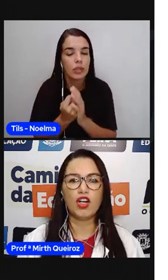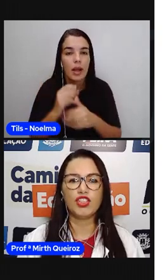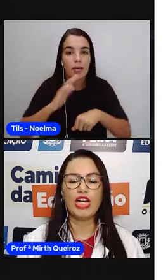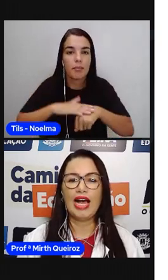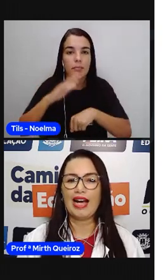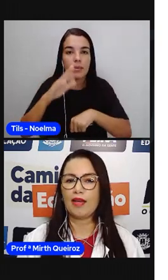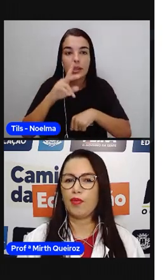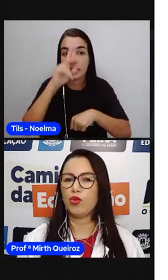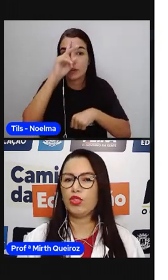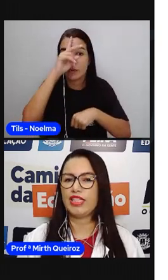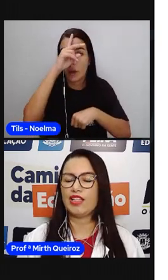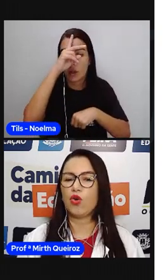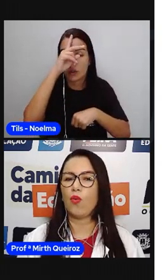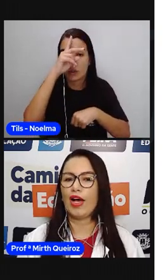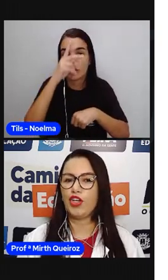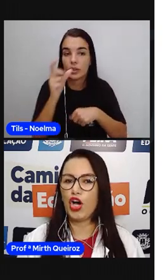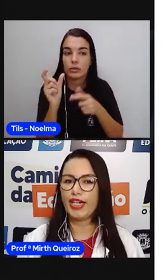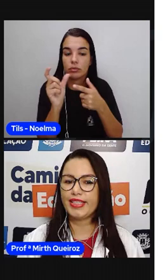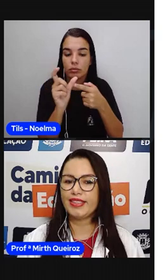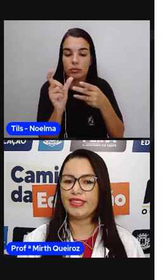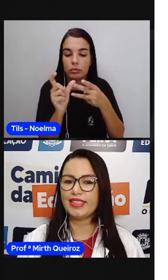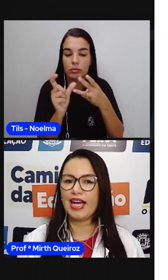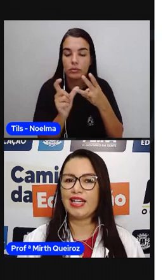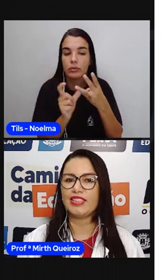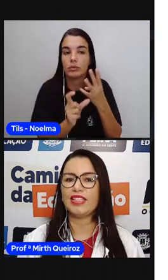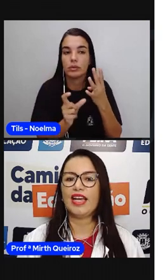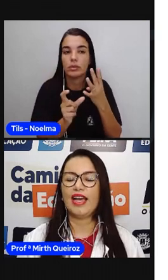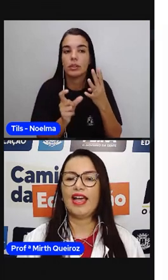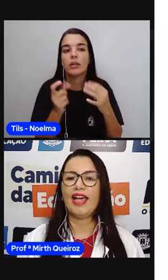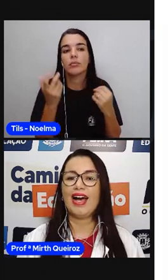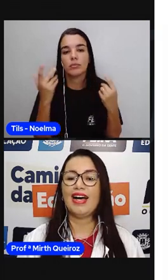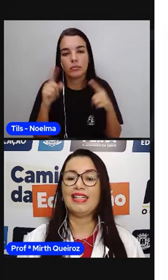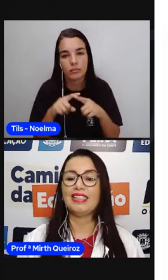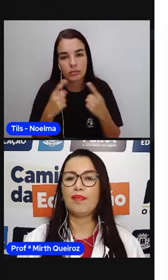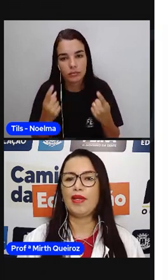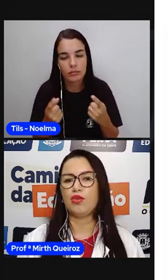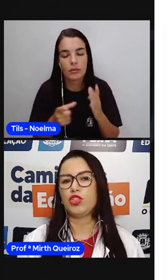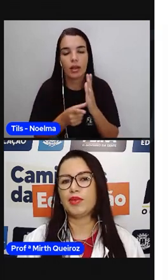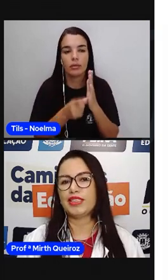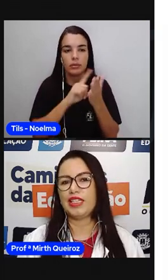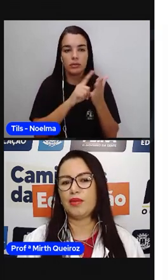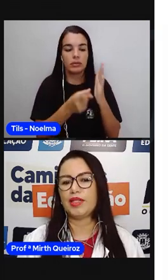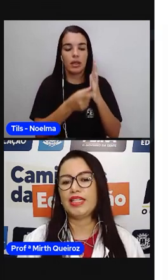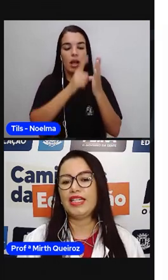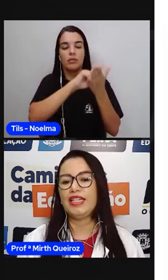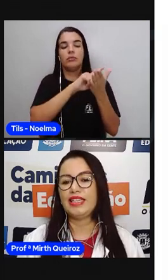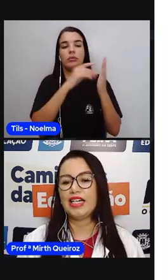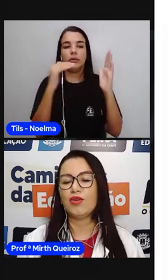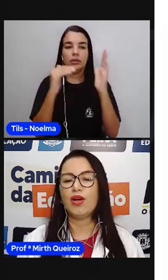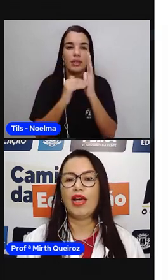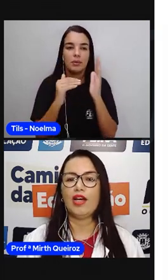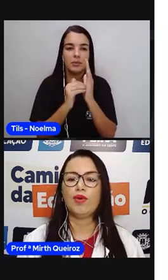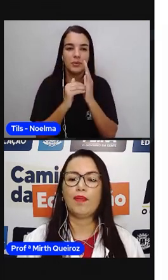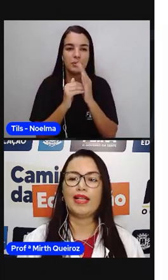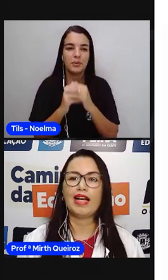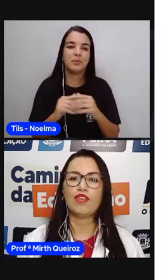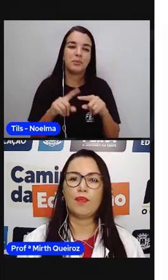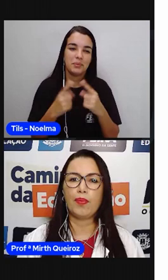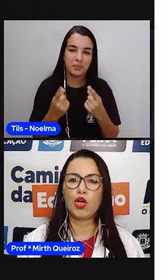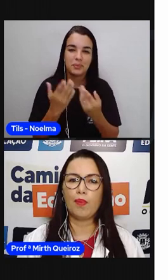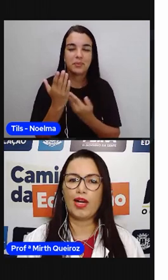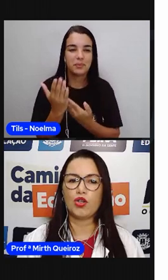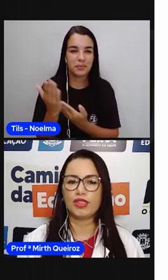mais forte, a que é pronunciada com maior intensidade, é a antepenúltima sílaba. Então, é uma